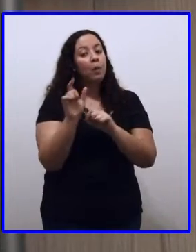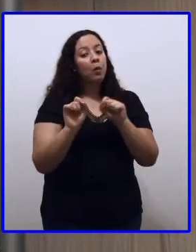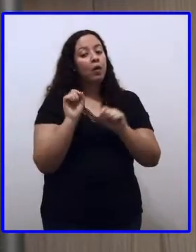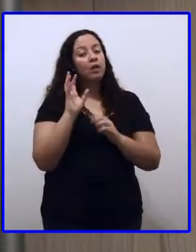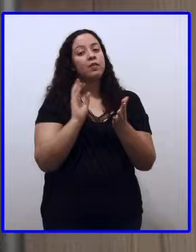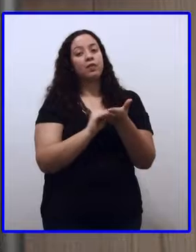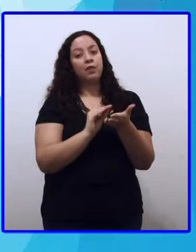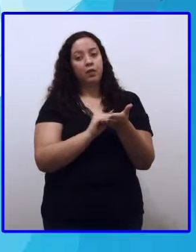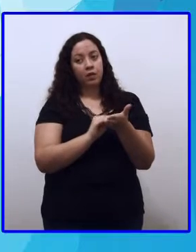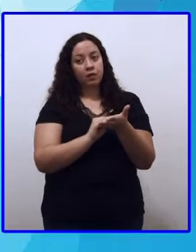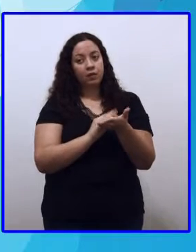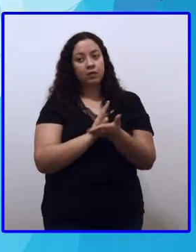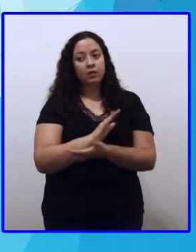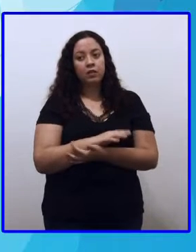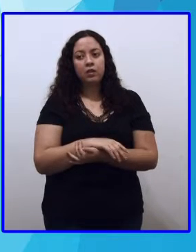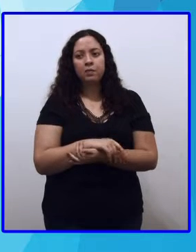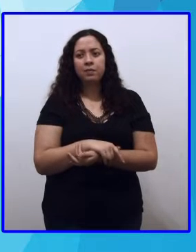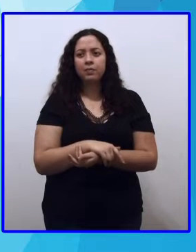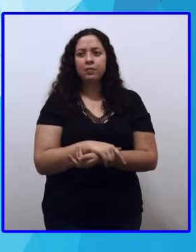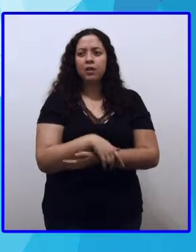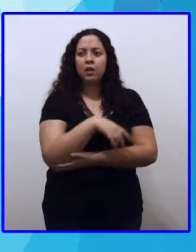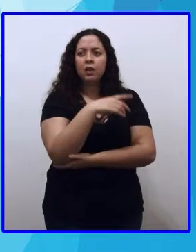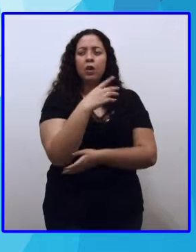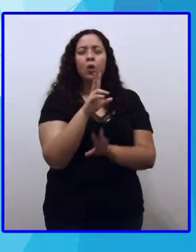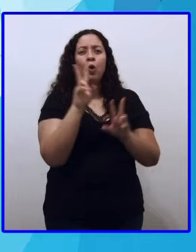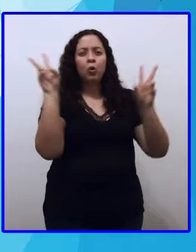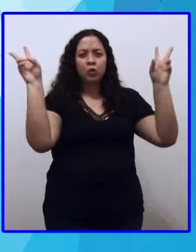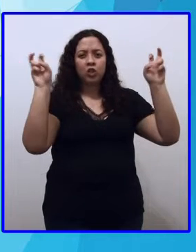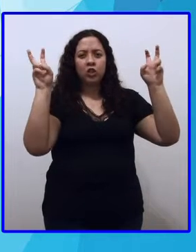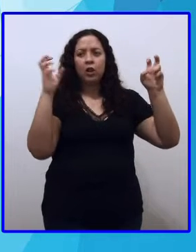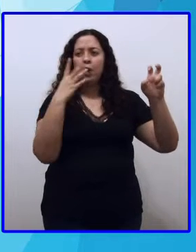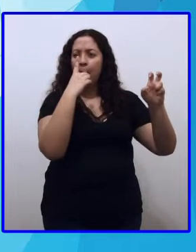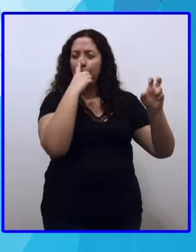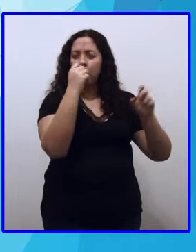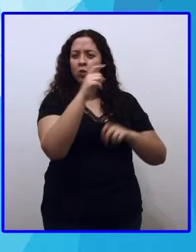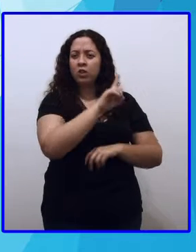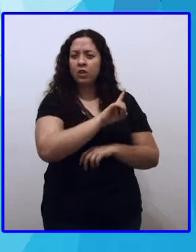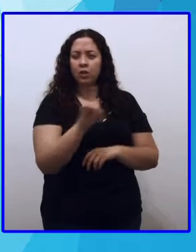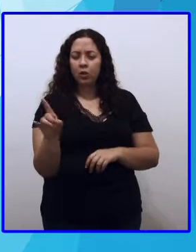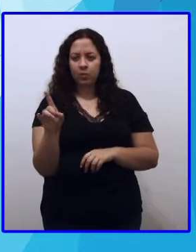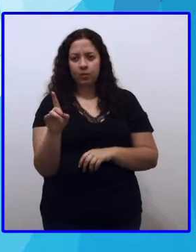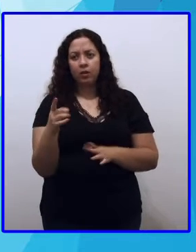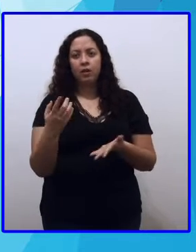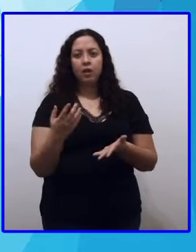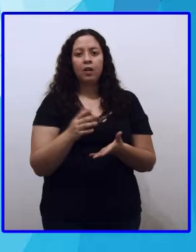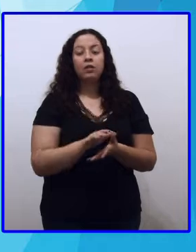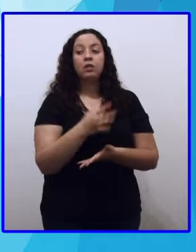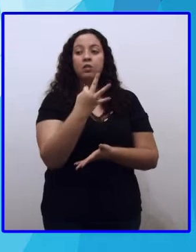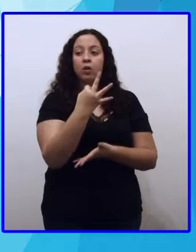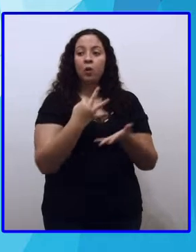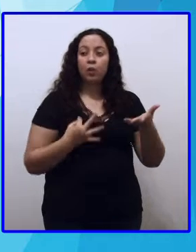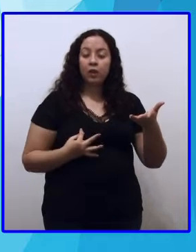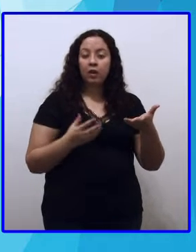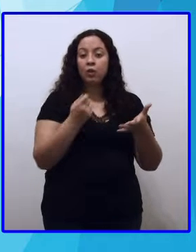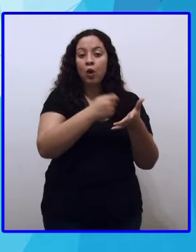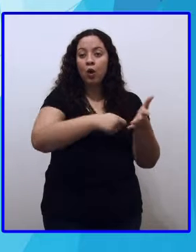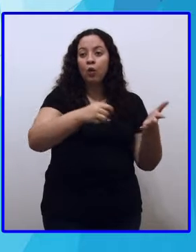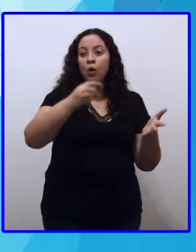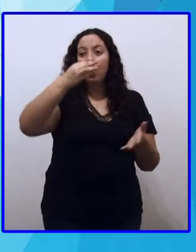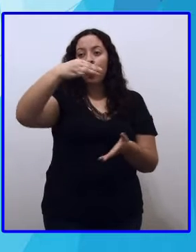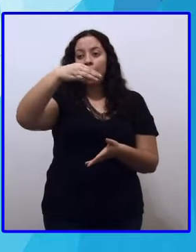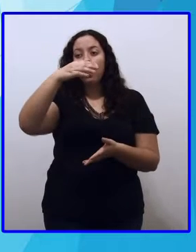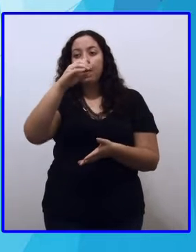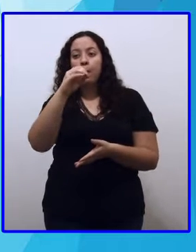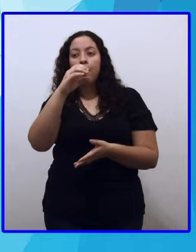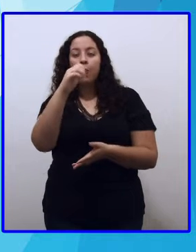Então, na tela. Bruxas não. A crônica de Moaciriciliar, a crendice popular